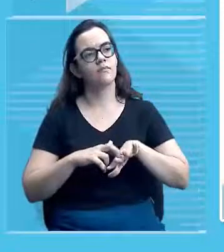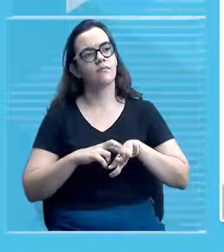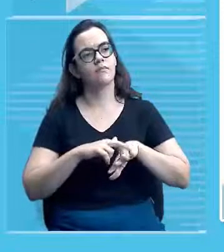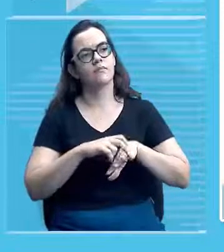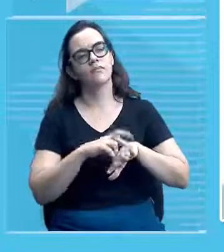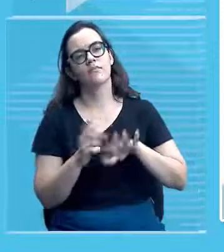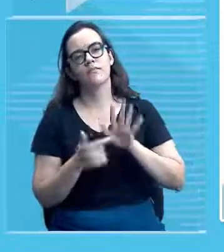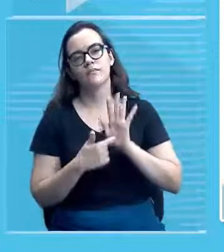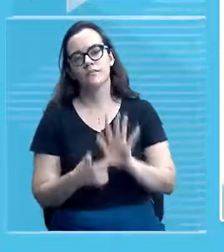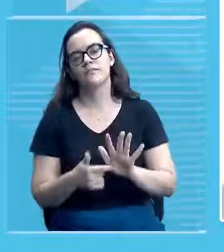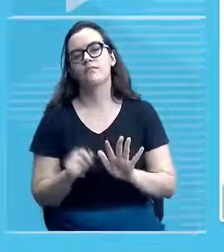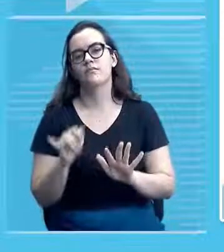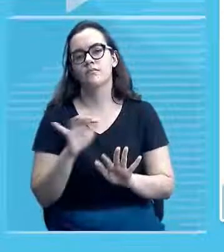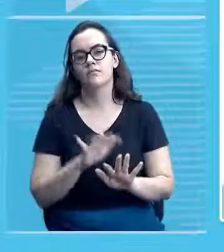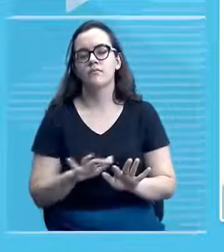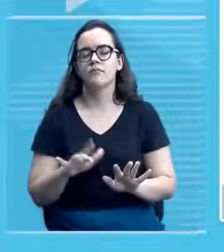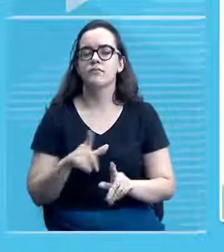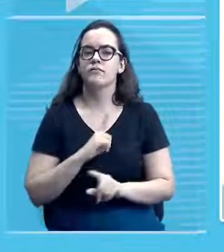sempre a vocês, né?